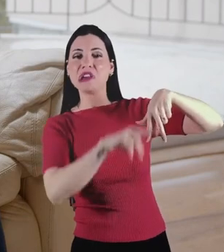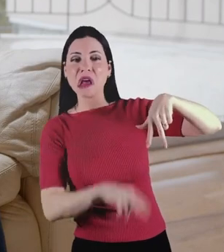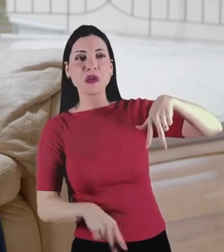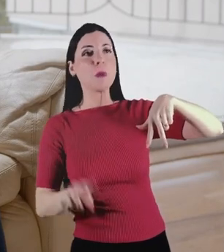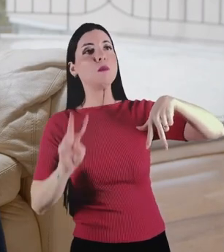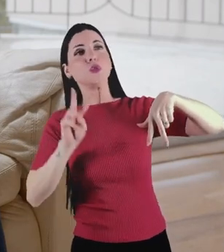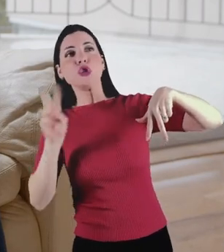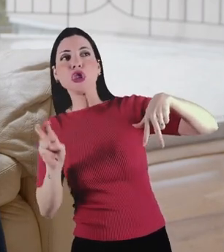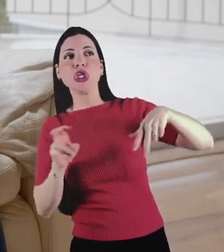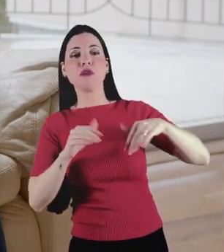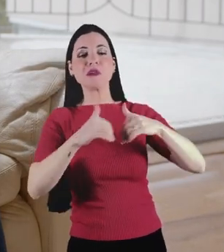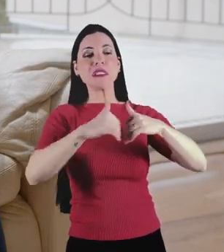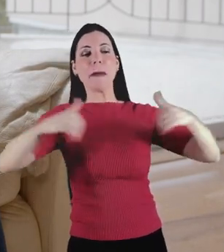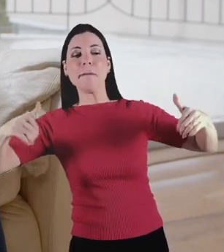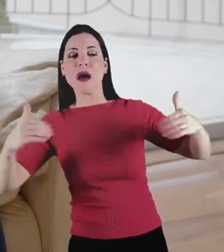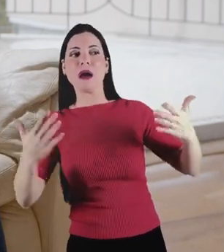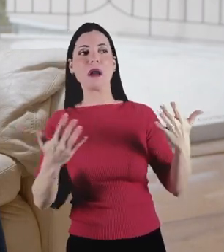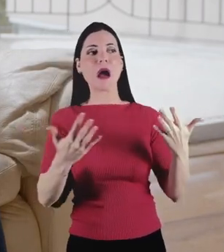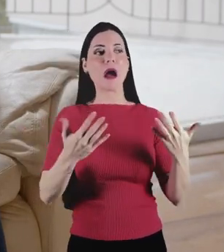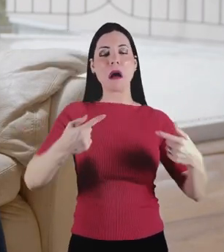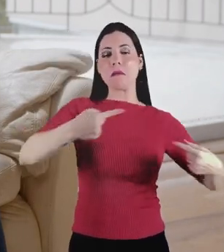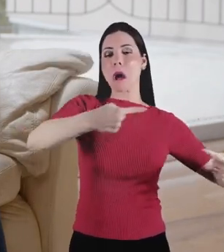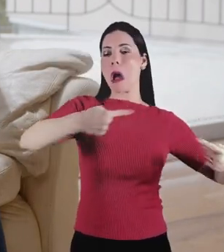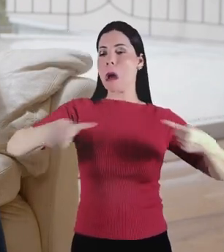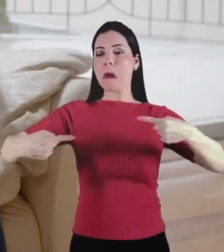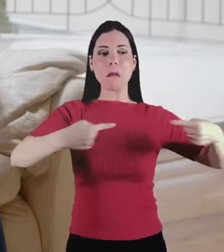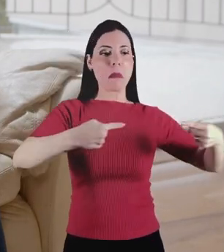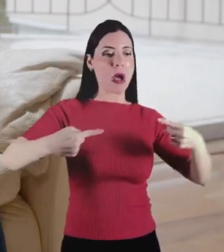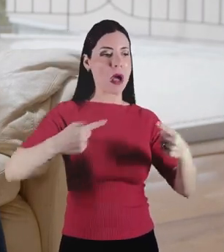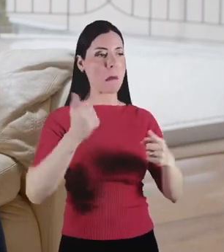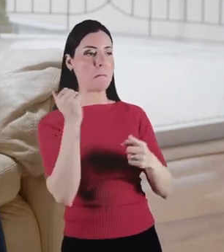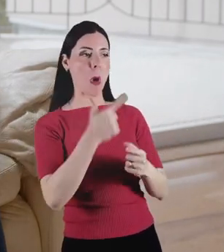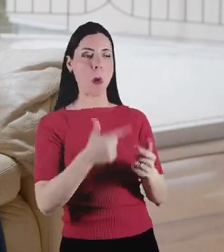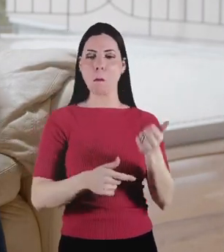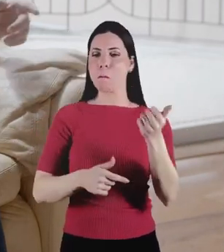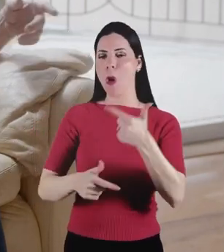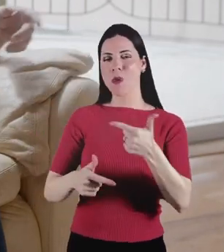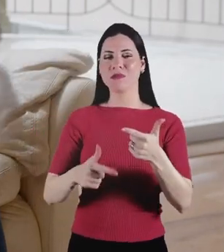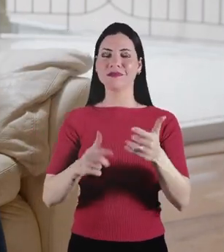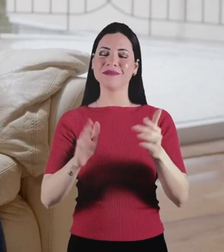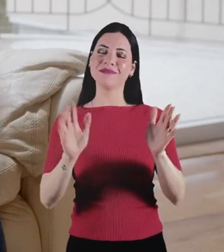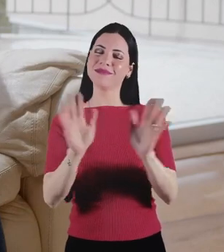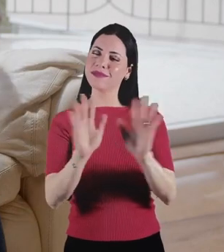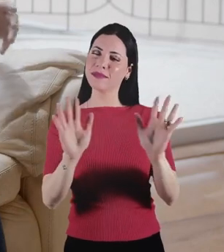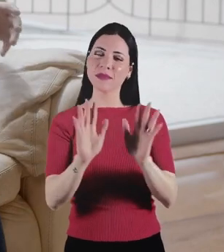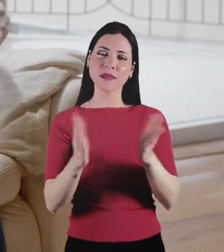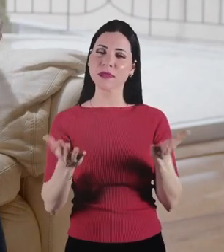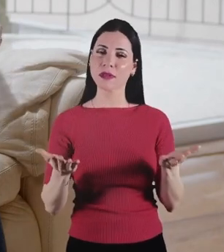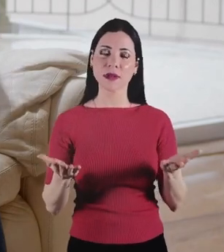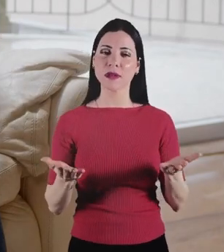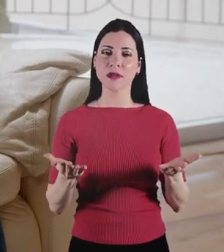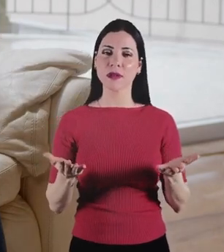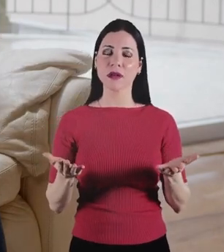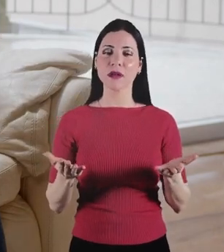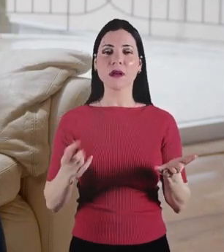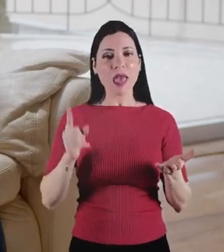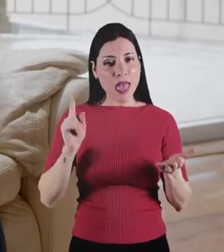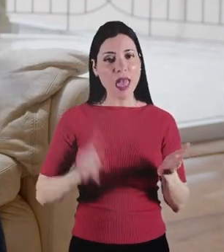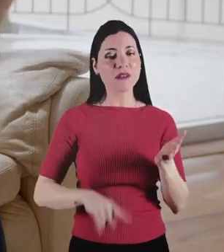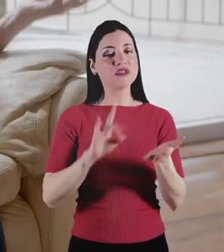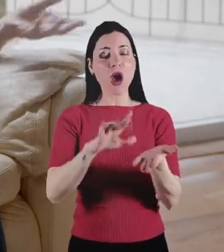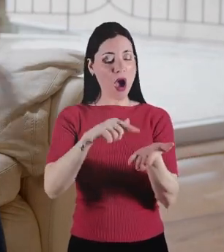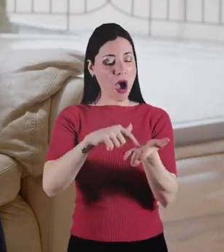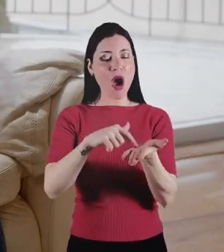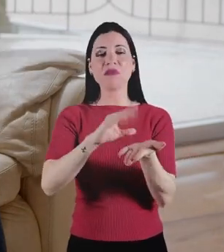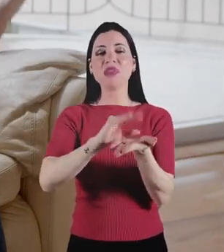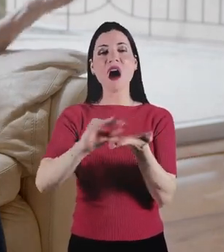gênero não seja um porto de divisão, não seja um motivo das pessoas se hostilizarem, ou se estranharem, ou acharem esquisito. Mas